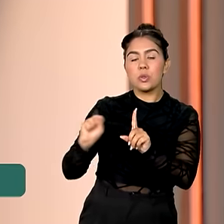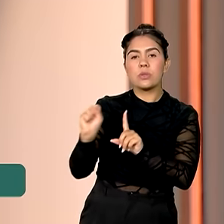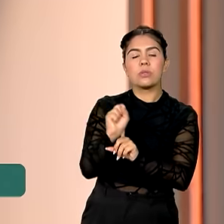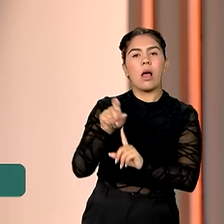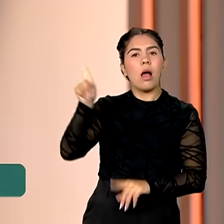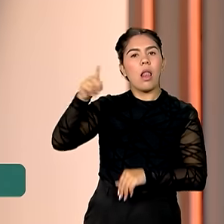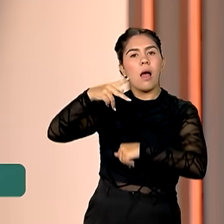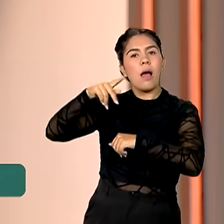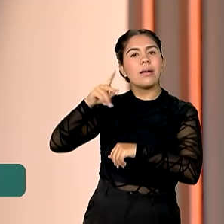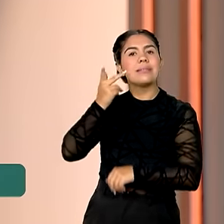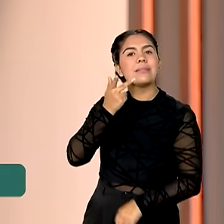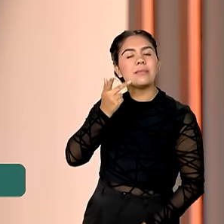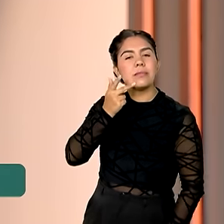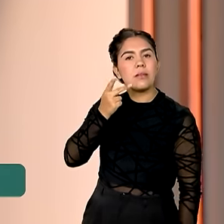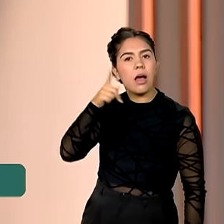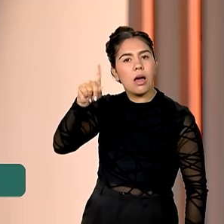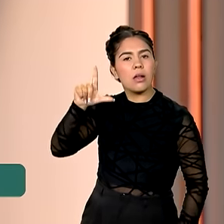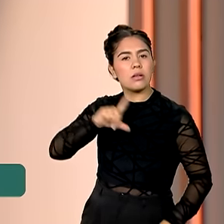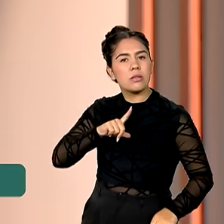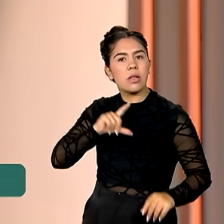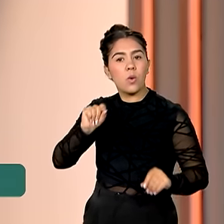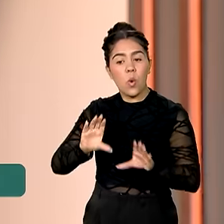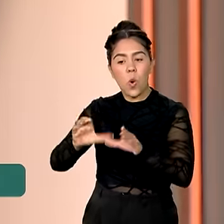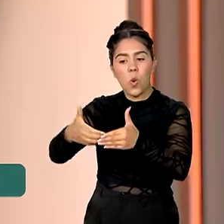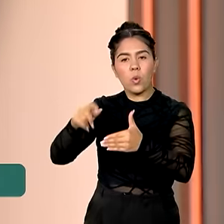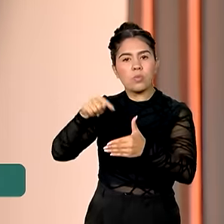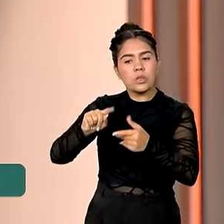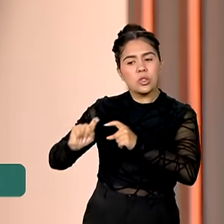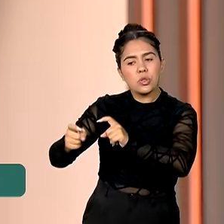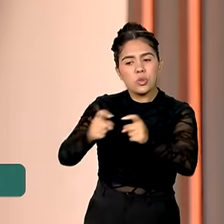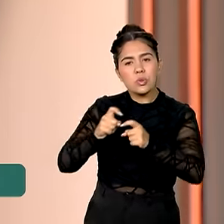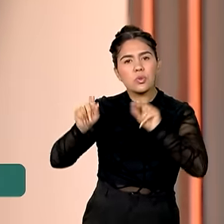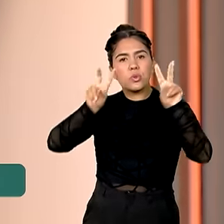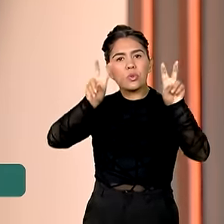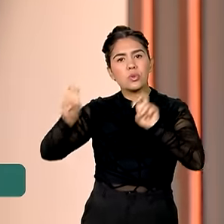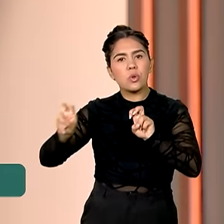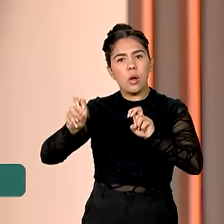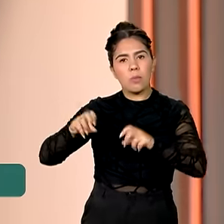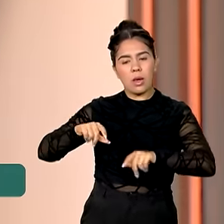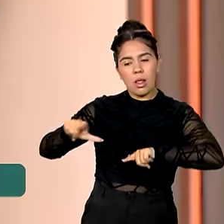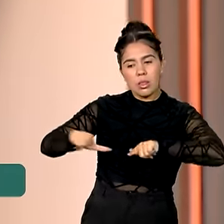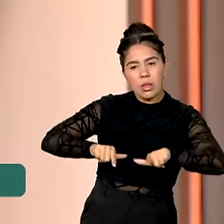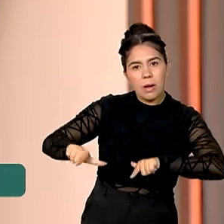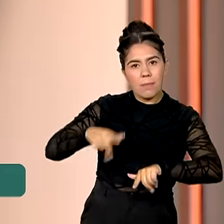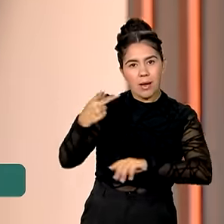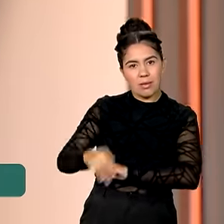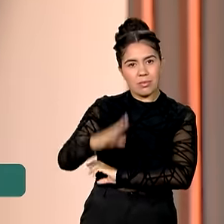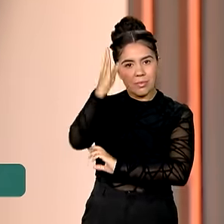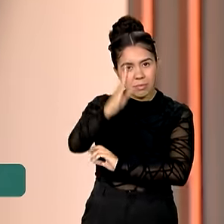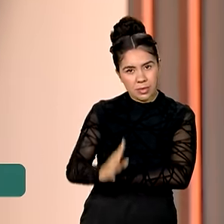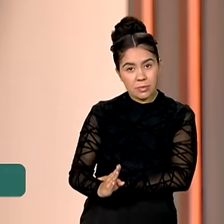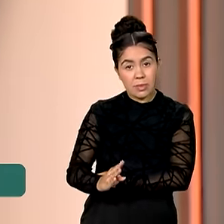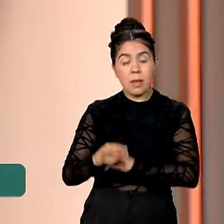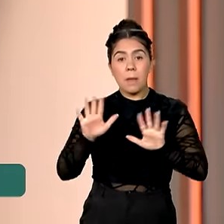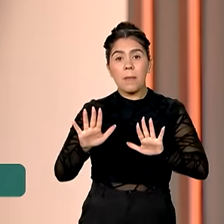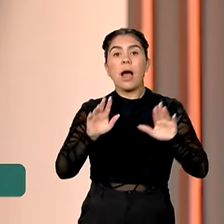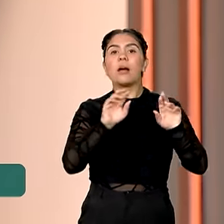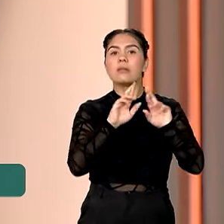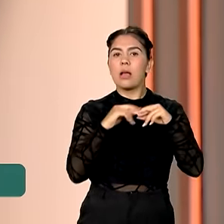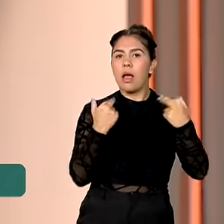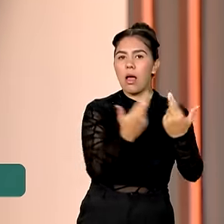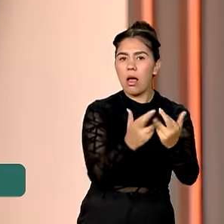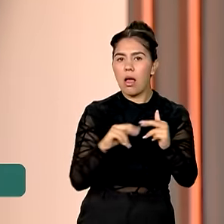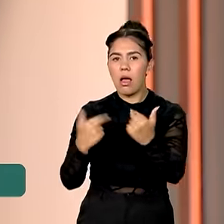reunido o grupo que trabalha sobre as condições de emprego nos países que formam aí o bloco. Nas reuniões, os